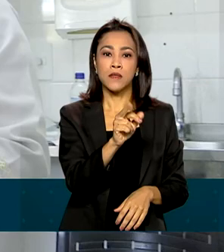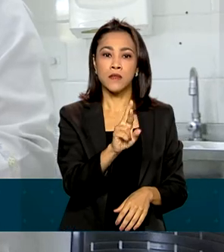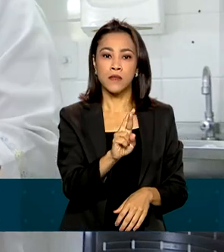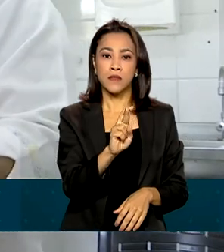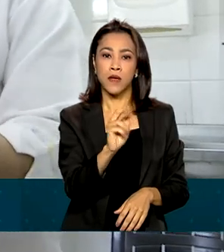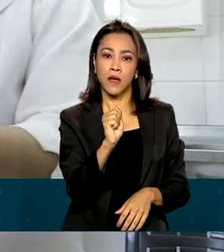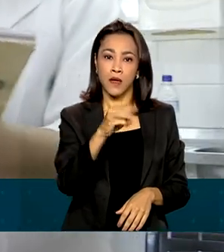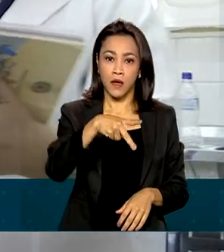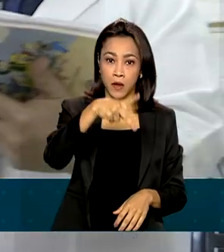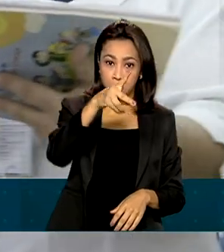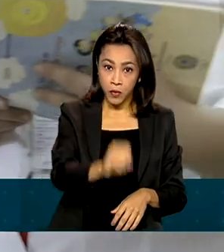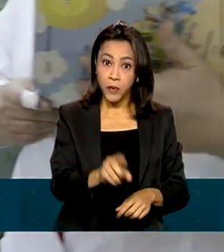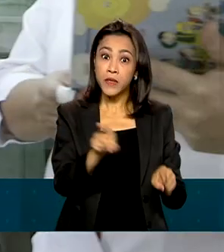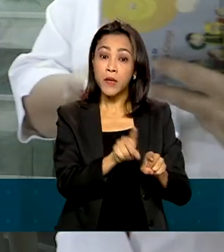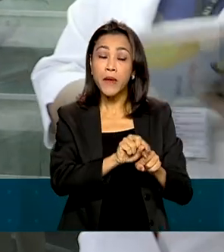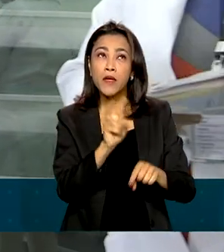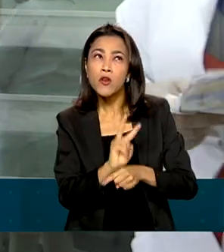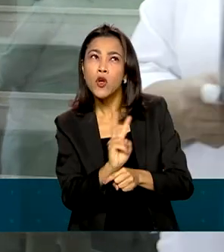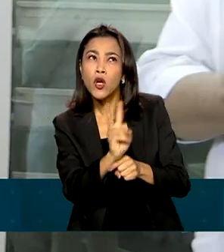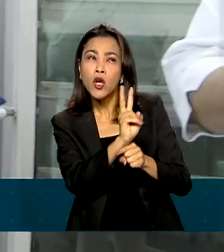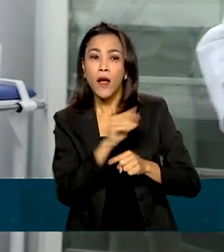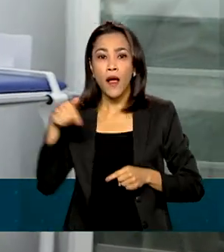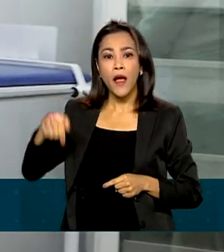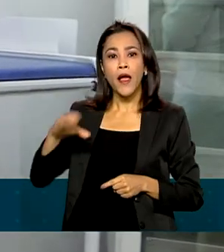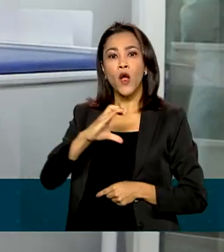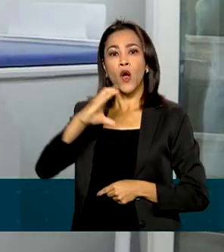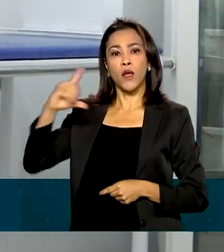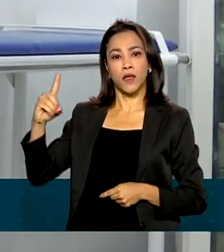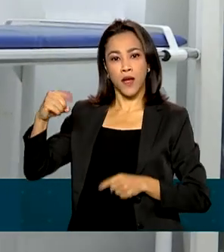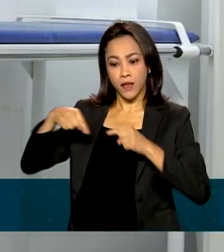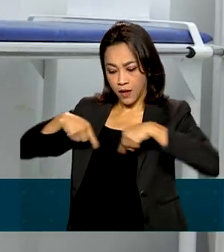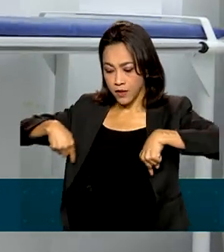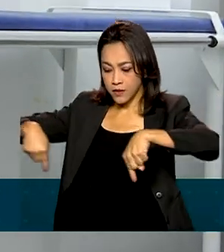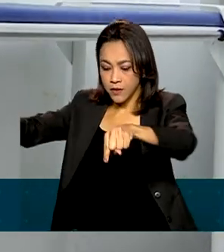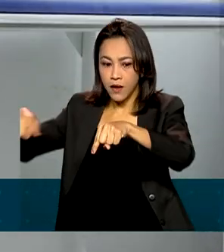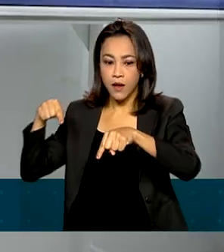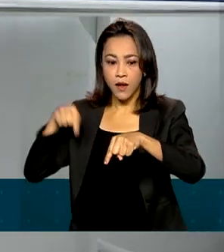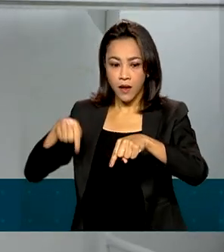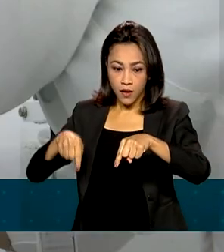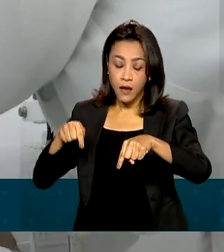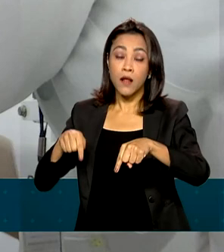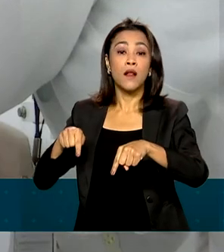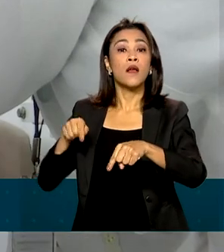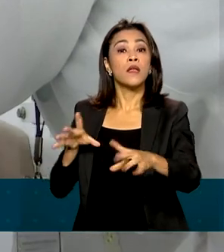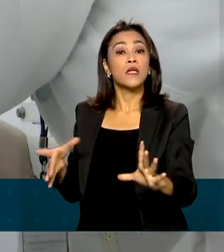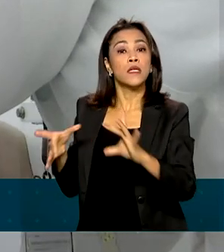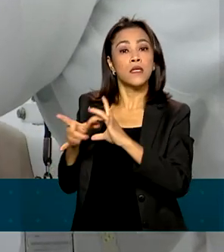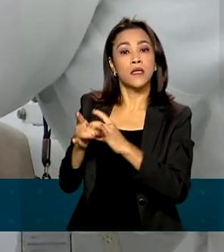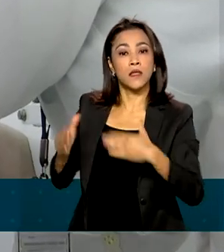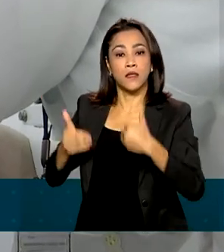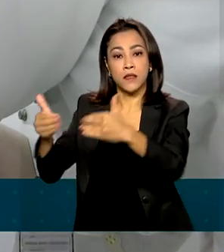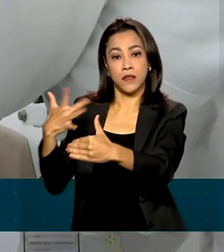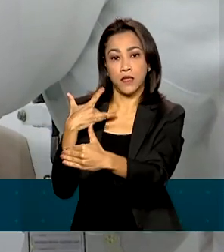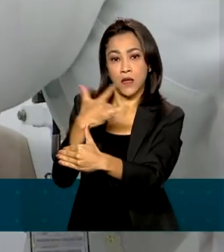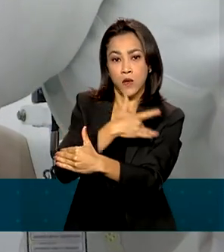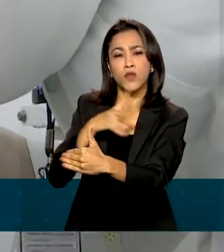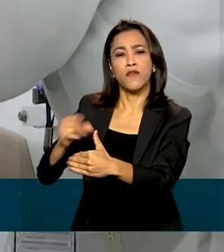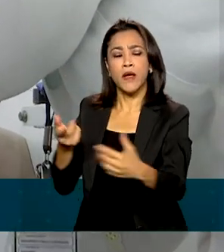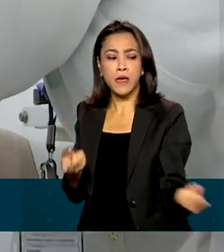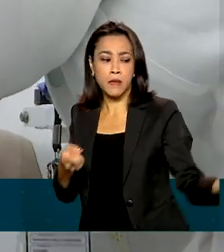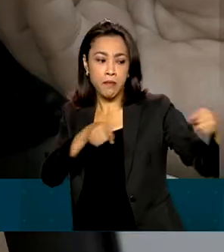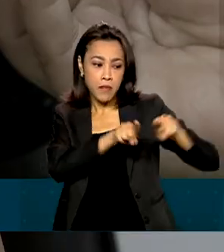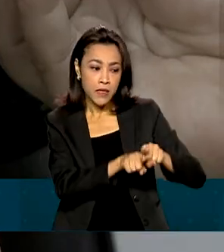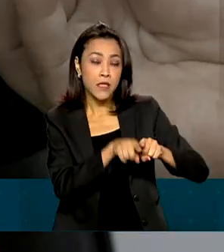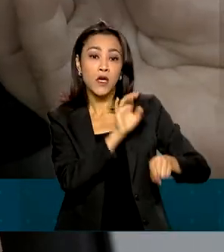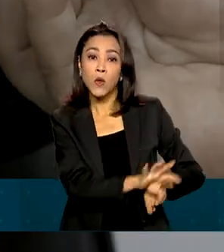de monitorar os casos. A sala é coordenada pela equipe do Programa Nacional de Imunizações, do Ministério da Saúde, que vai atuar em parceria